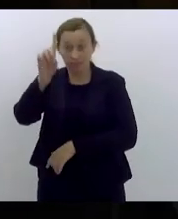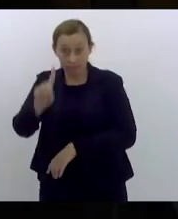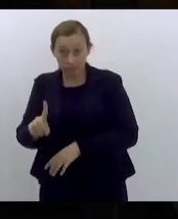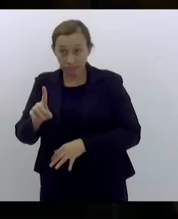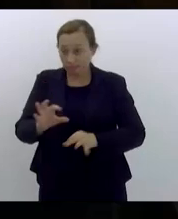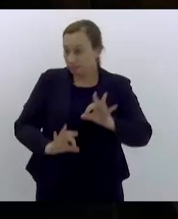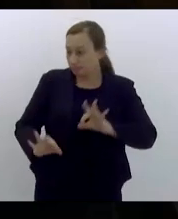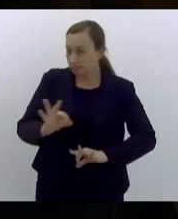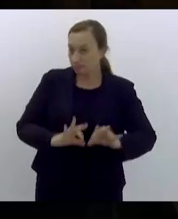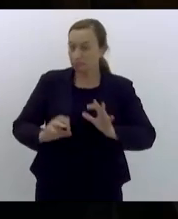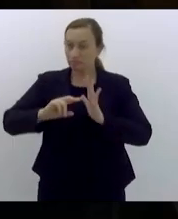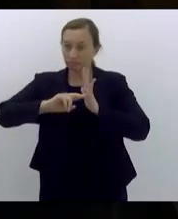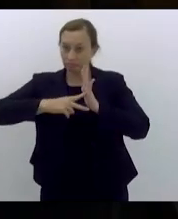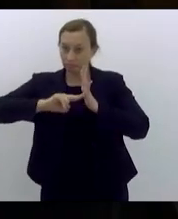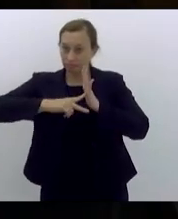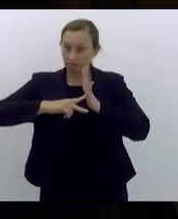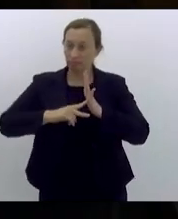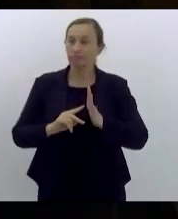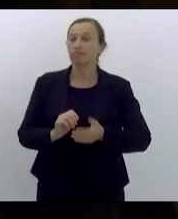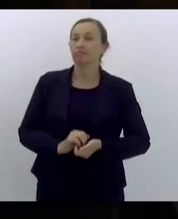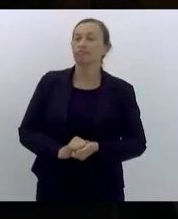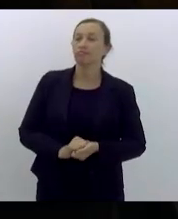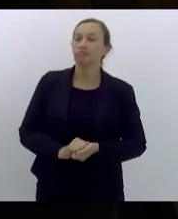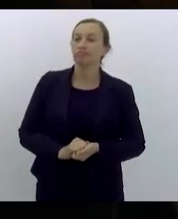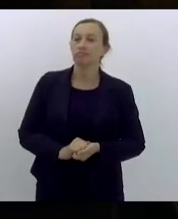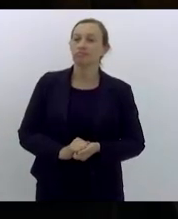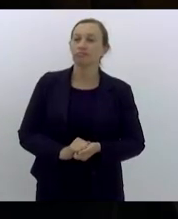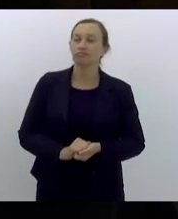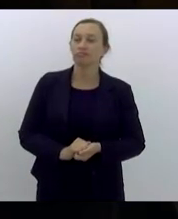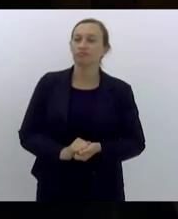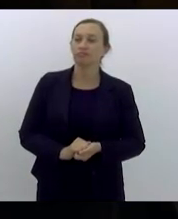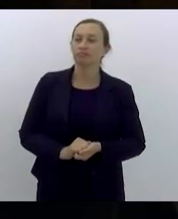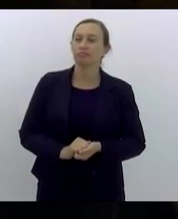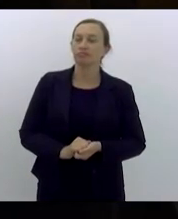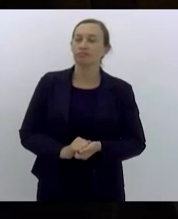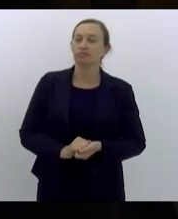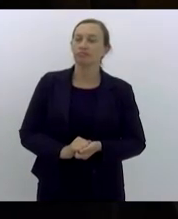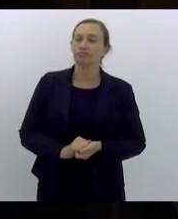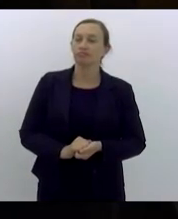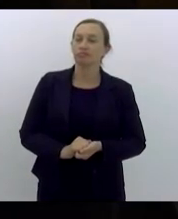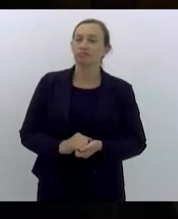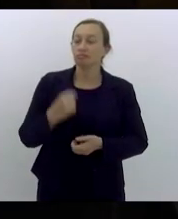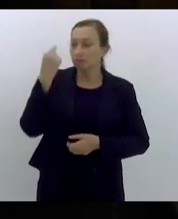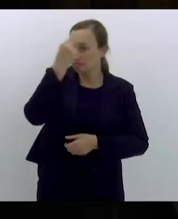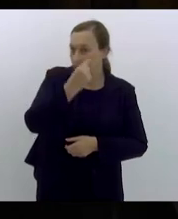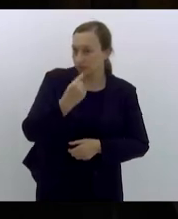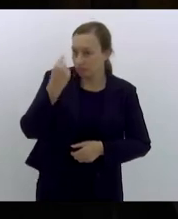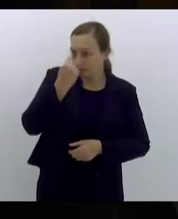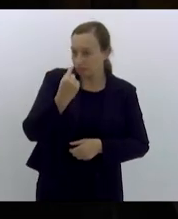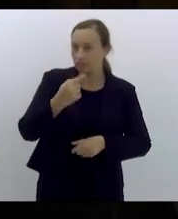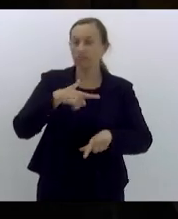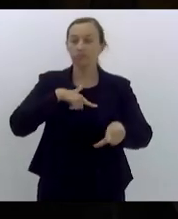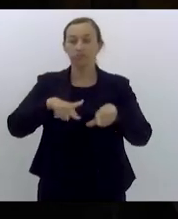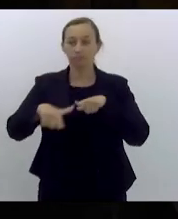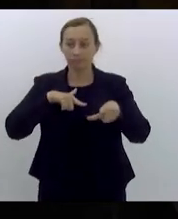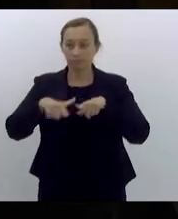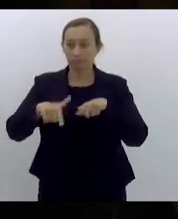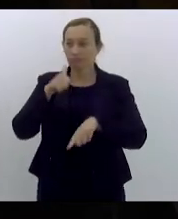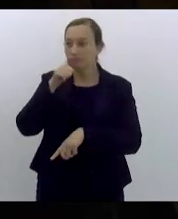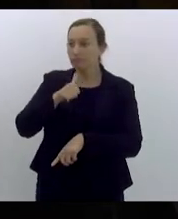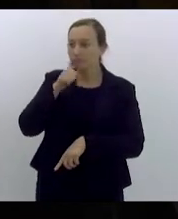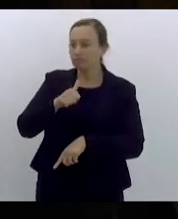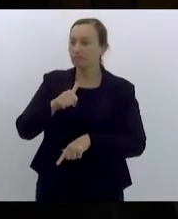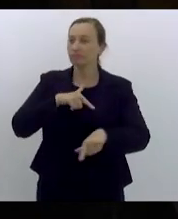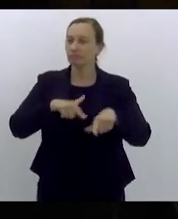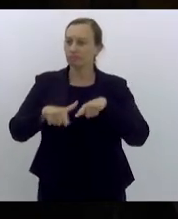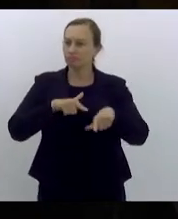organização sindical o estabelecimento de uma jornada digna e factível para as trabalhadoras e os trabalhadores